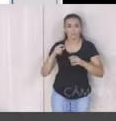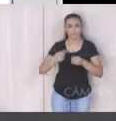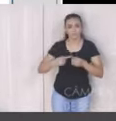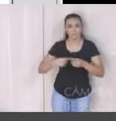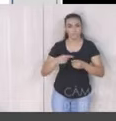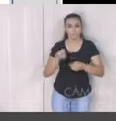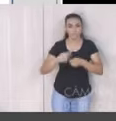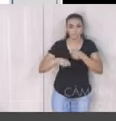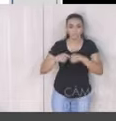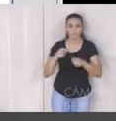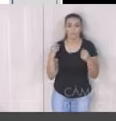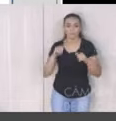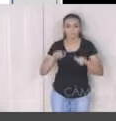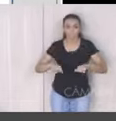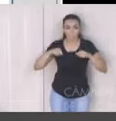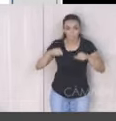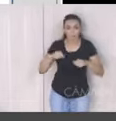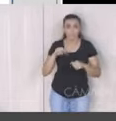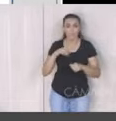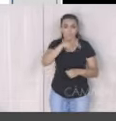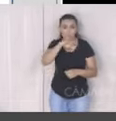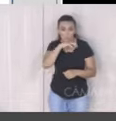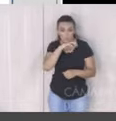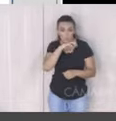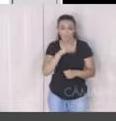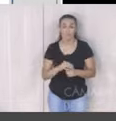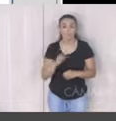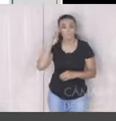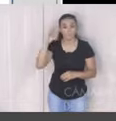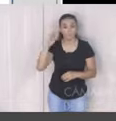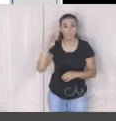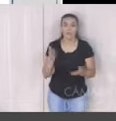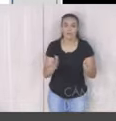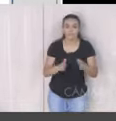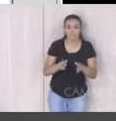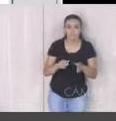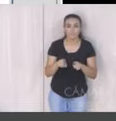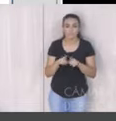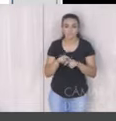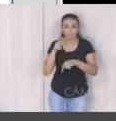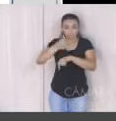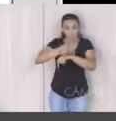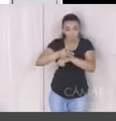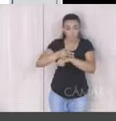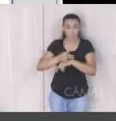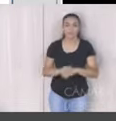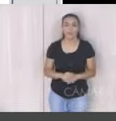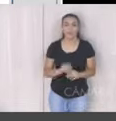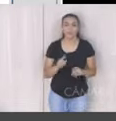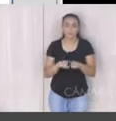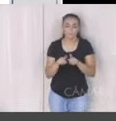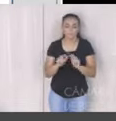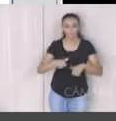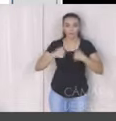Fundação de Parques Municipal e Zoolotânica, com ênfase na acessibilidade e vídeo monitoramento e, por fim, melhoria das